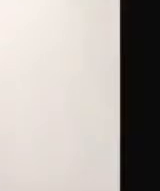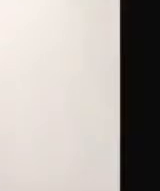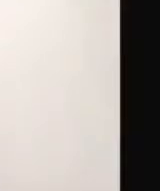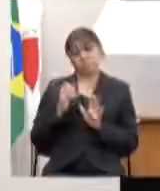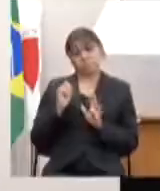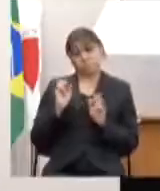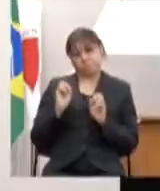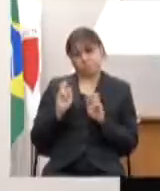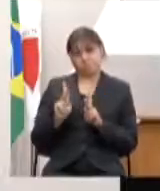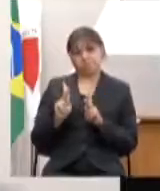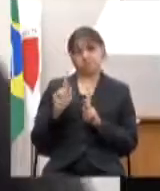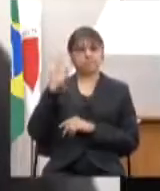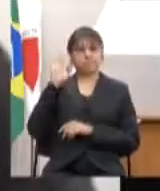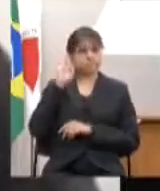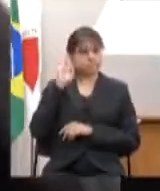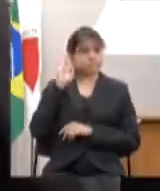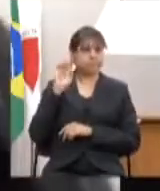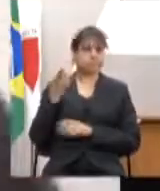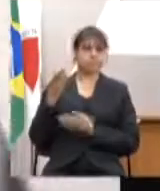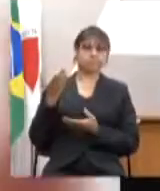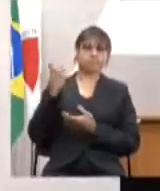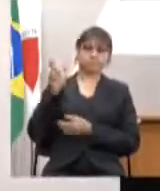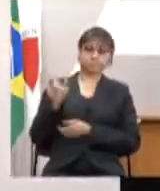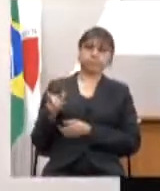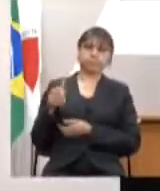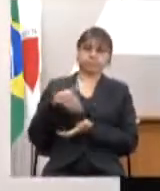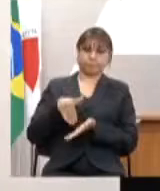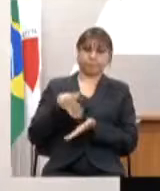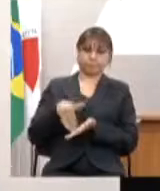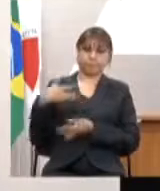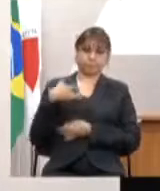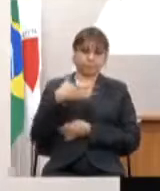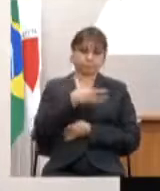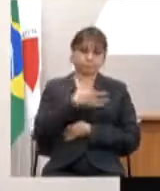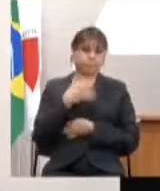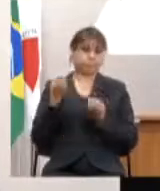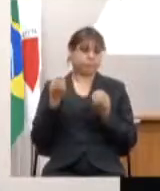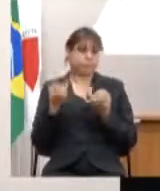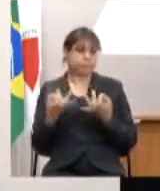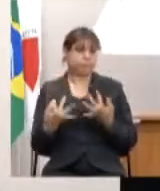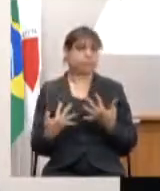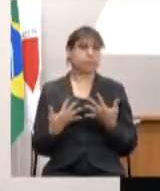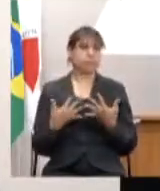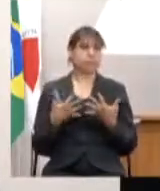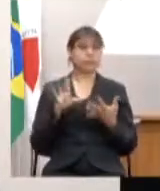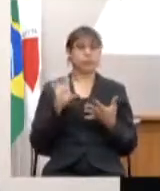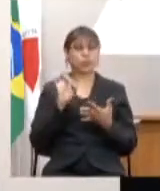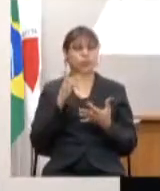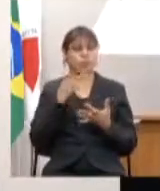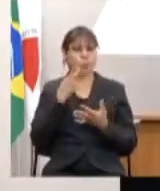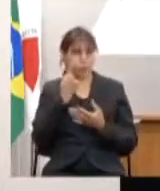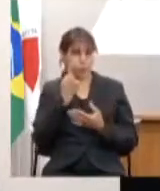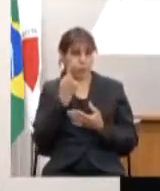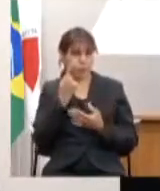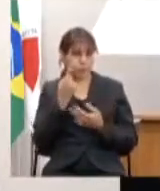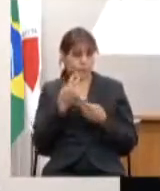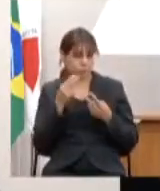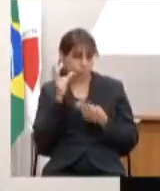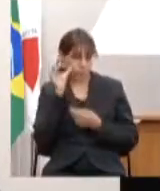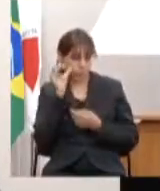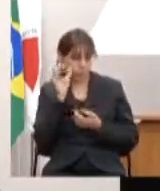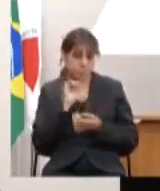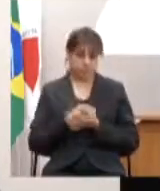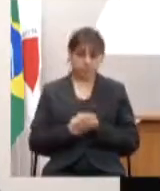o secretário de saúde que fez um balanço dos trabalhos só deixar aqui uma observação a